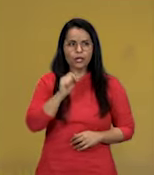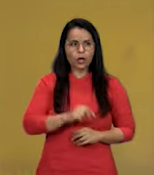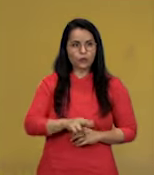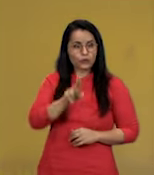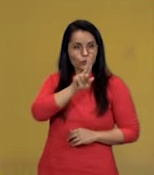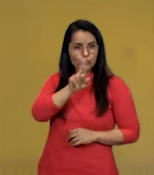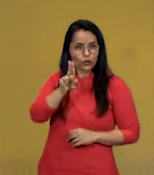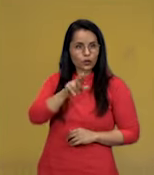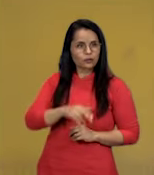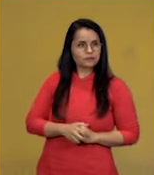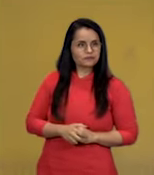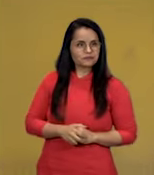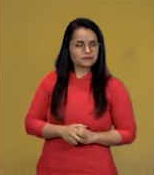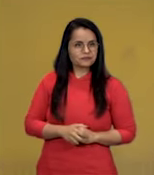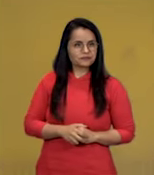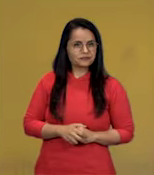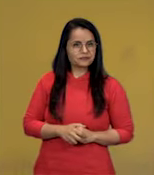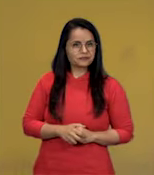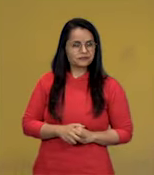cianobactérias.